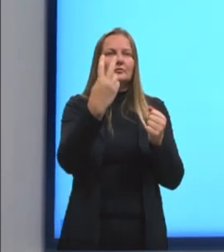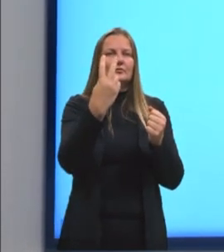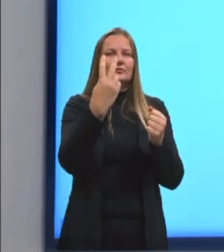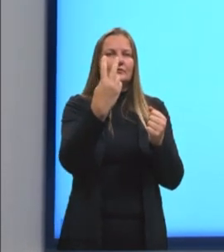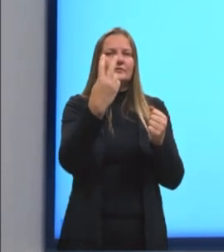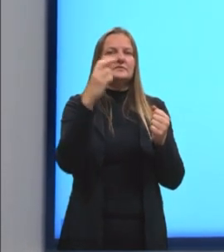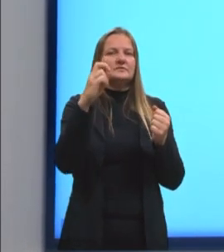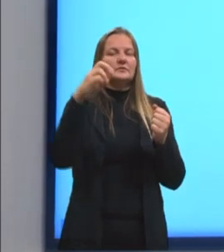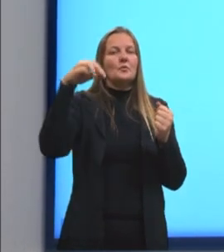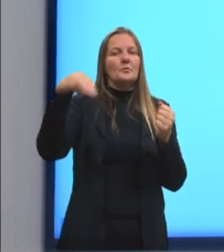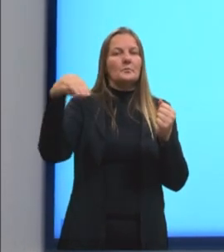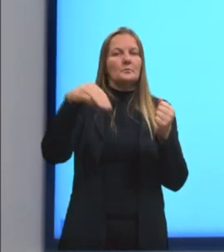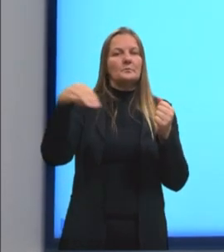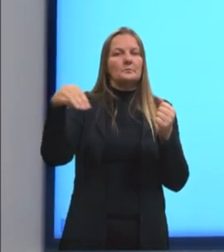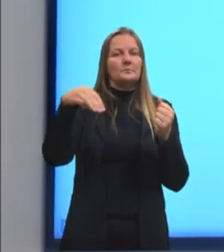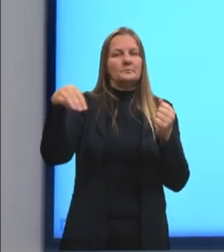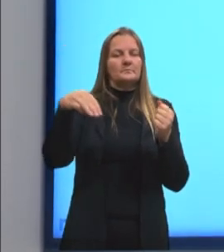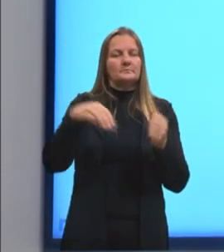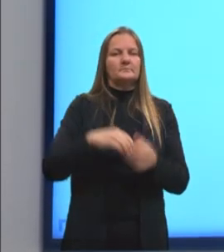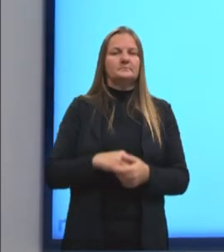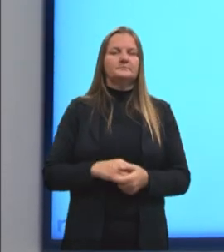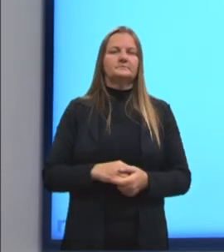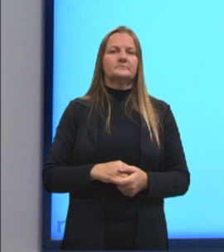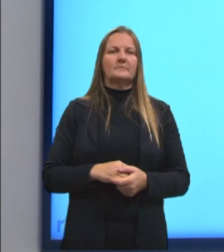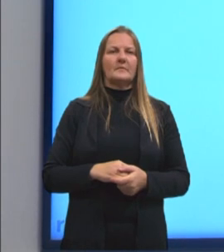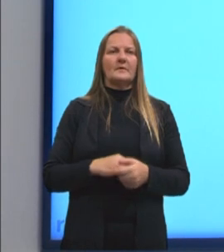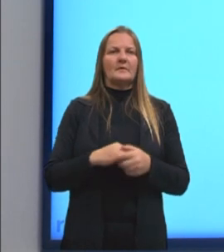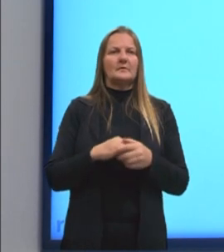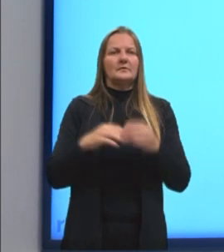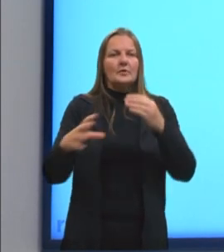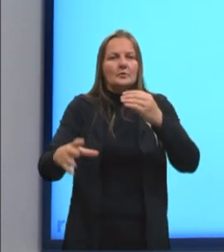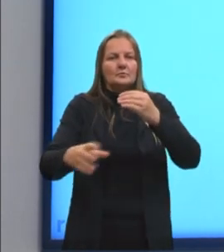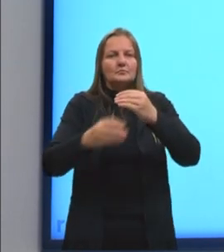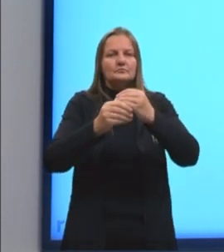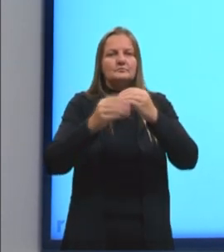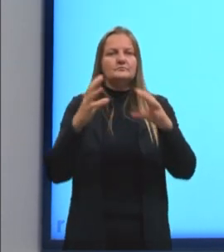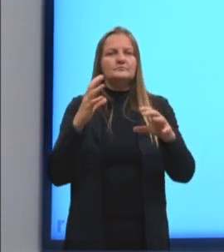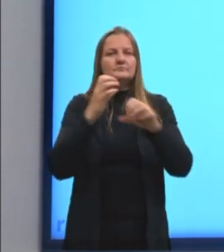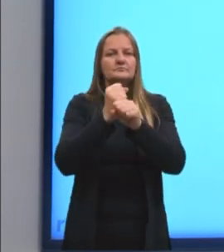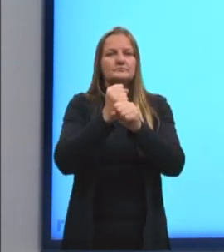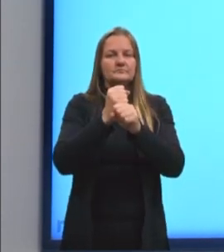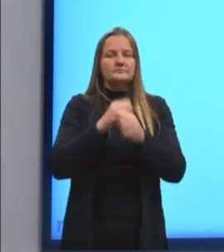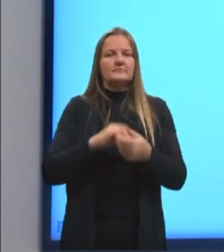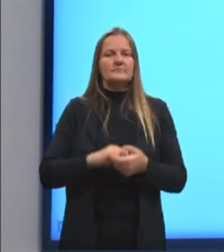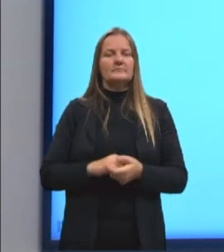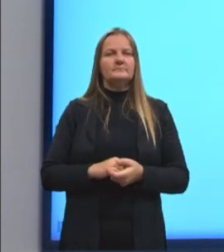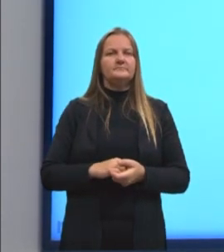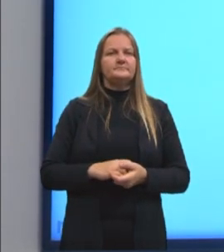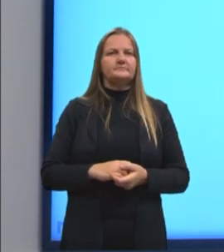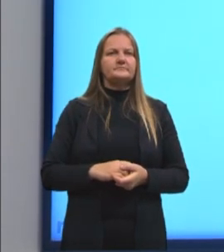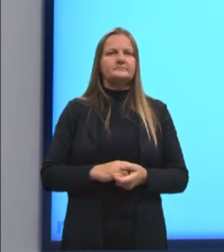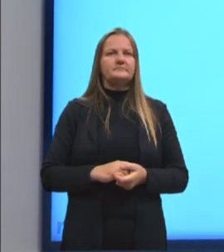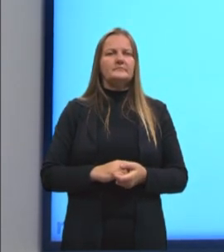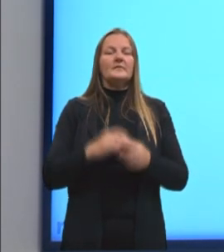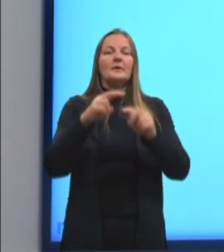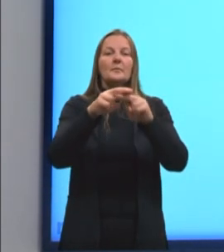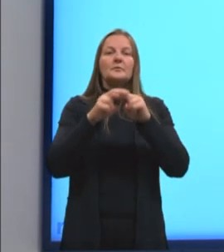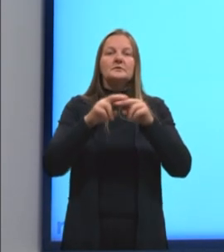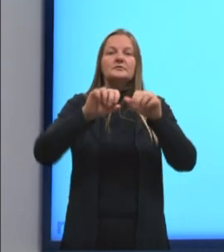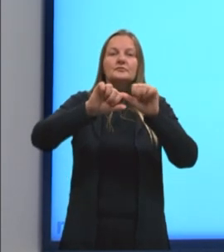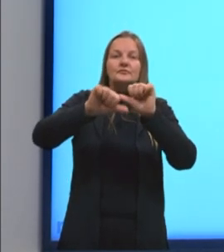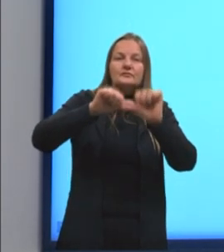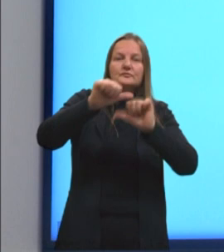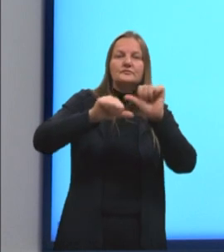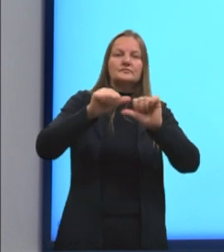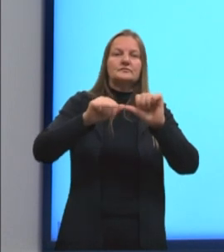25 milímetros. Então, vamos só somar aqui os valores. Por isso que nós transformamos para